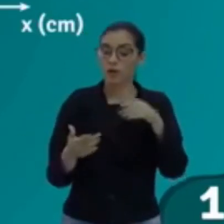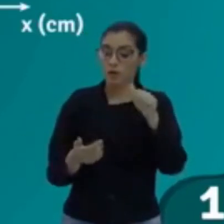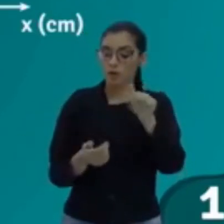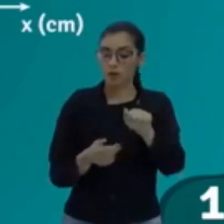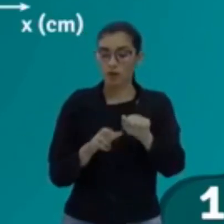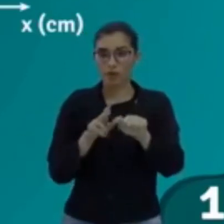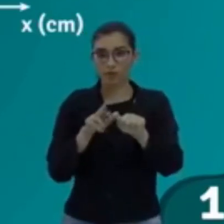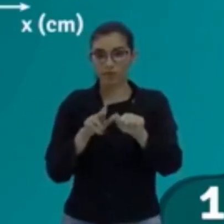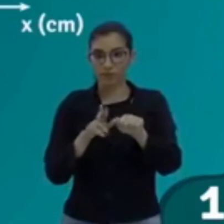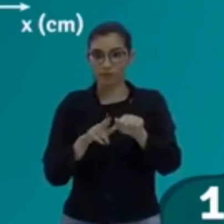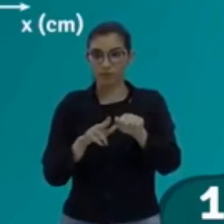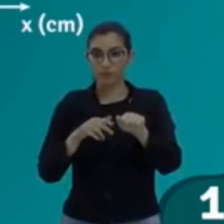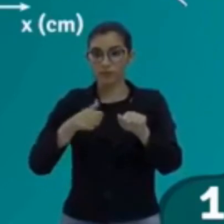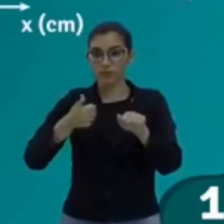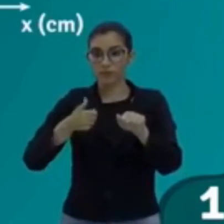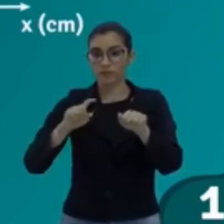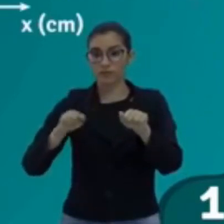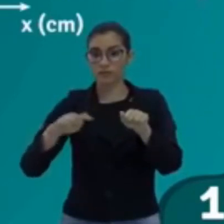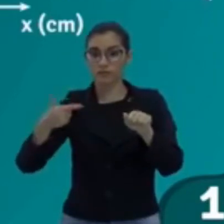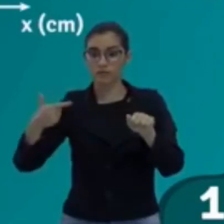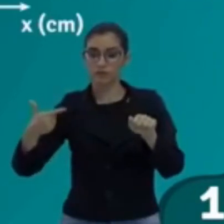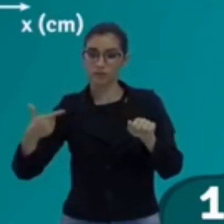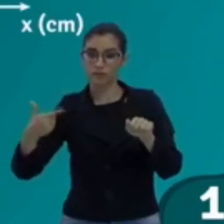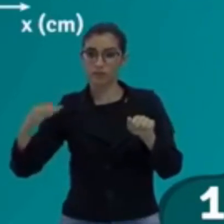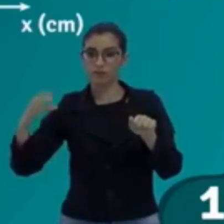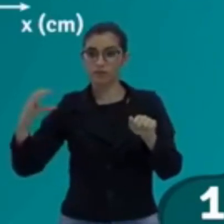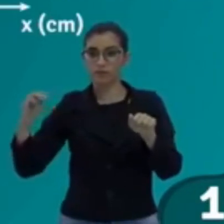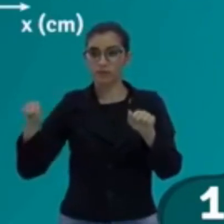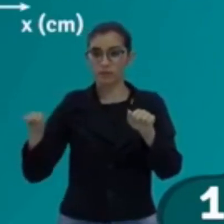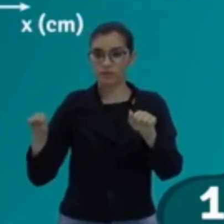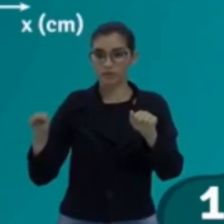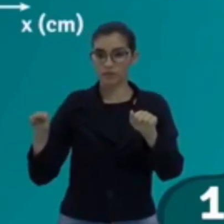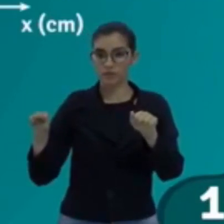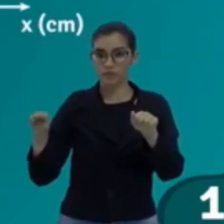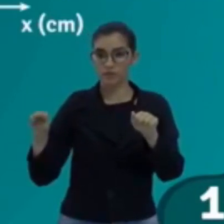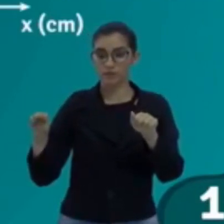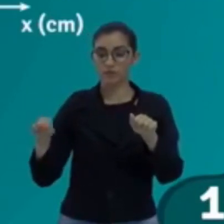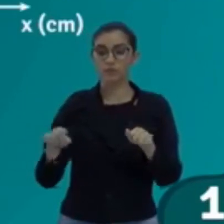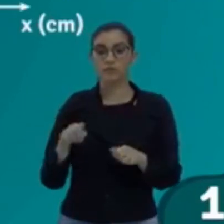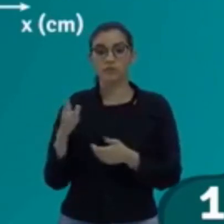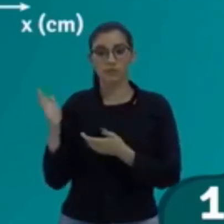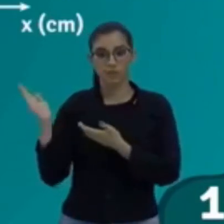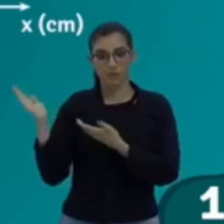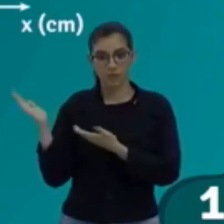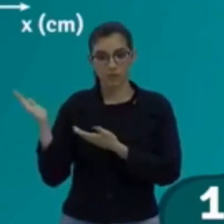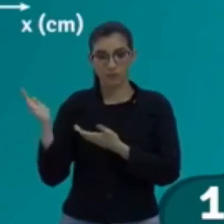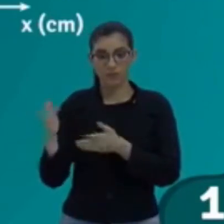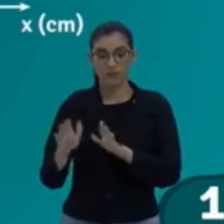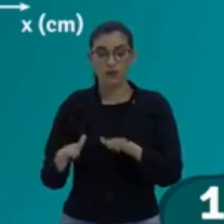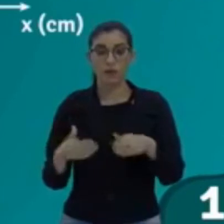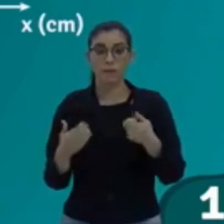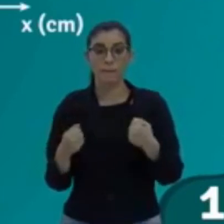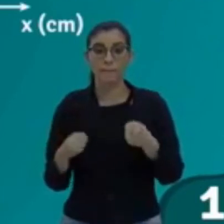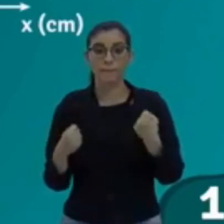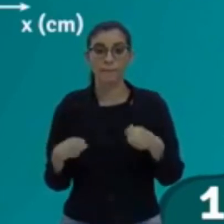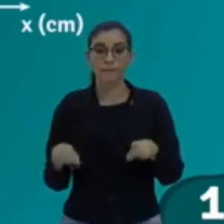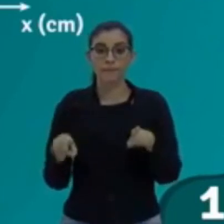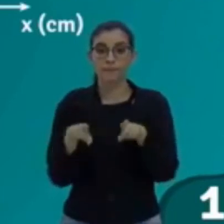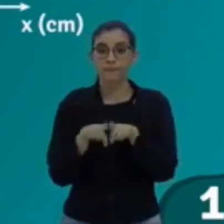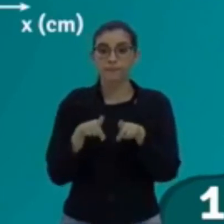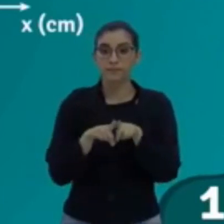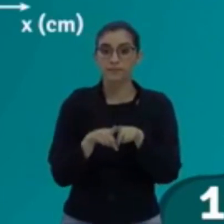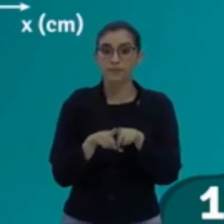amplitude é igual a 1,2 centímetros, que é esse caso aí. Eu posso vir aqui e já dizer